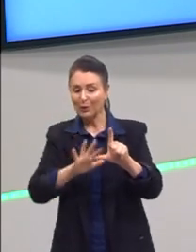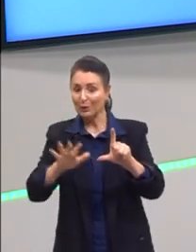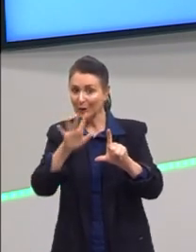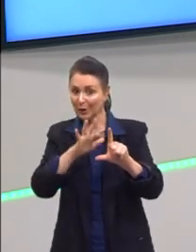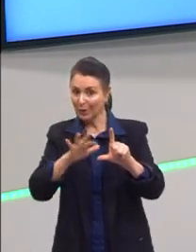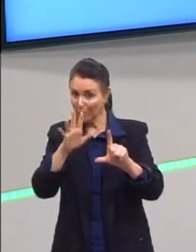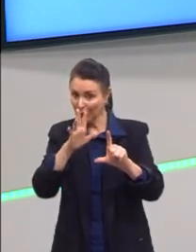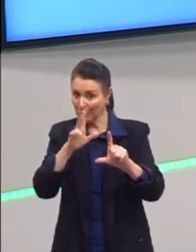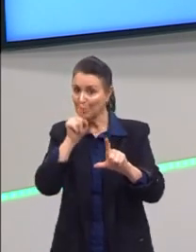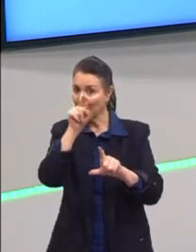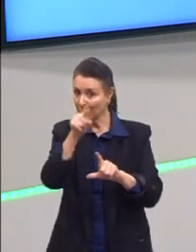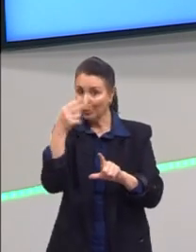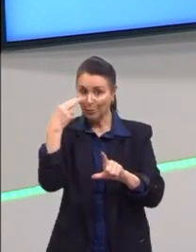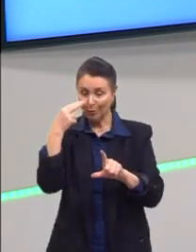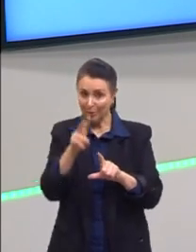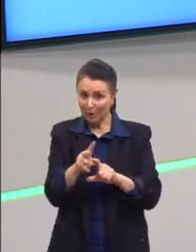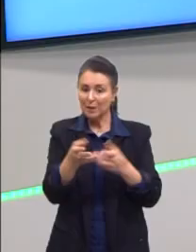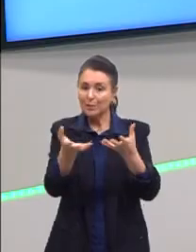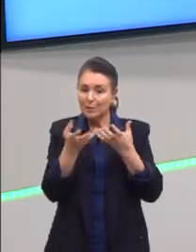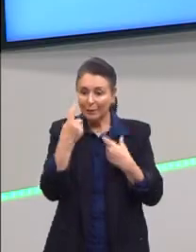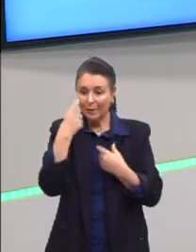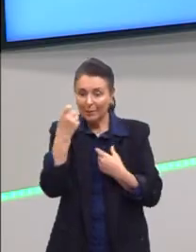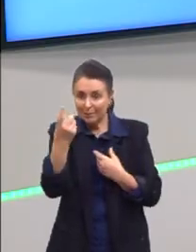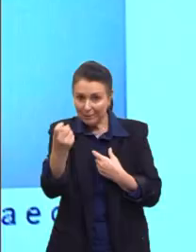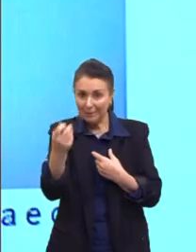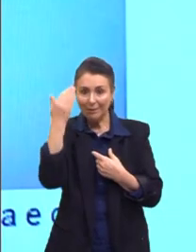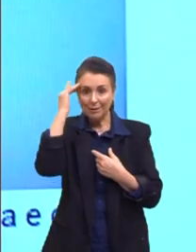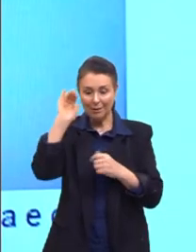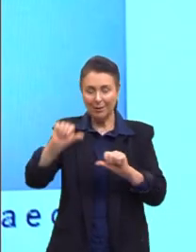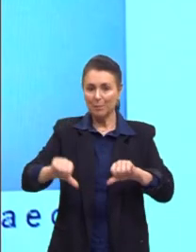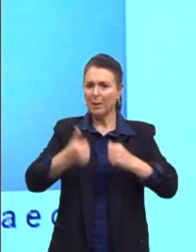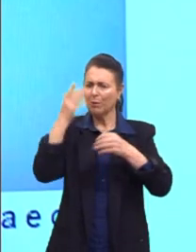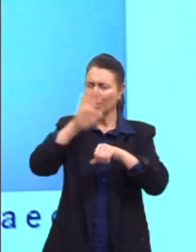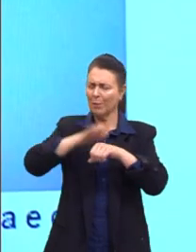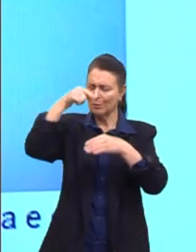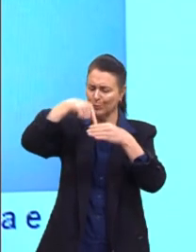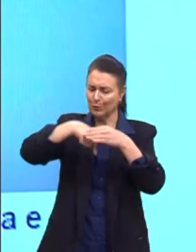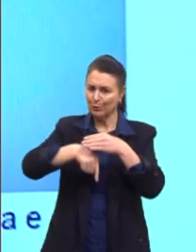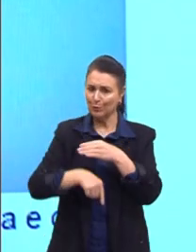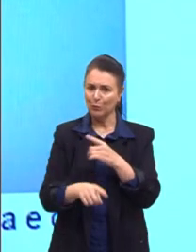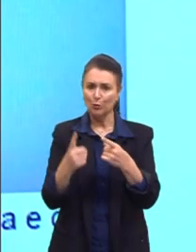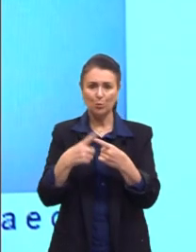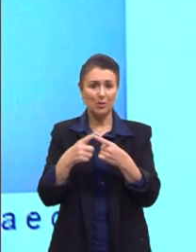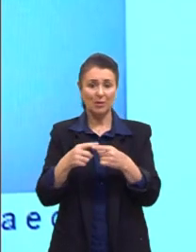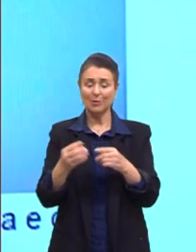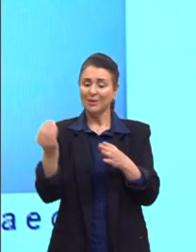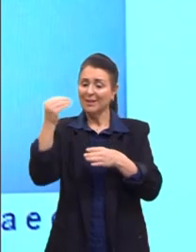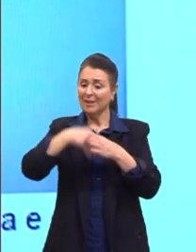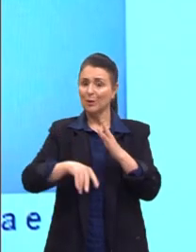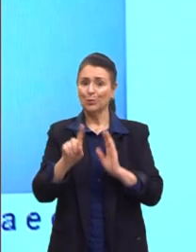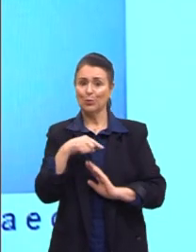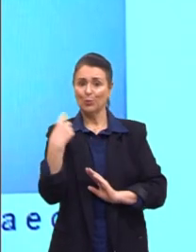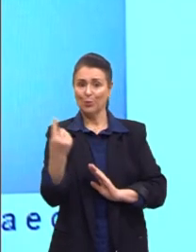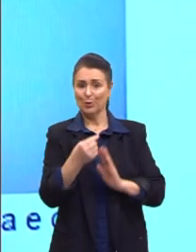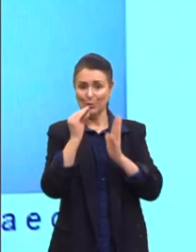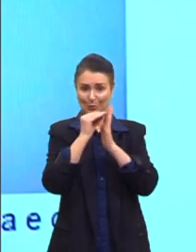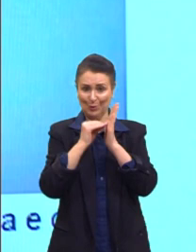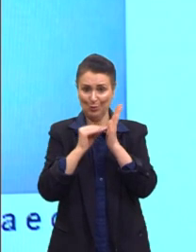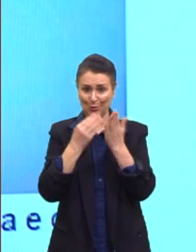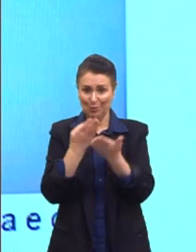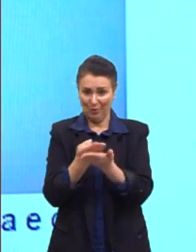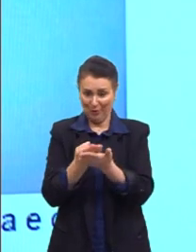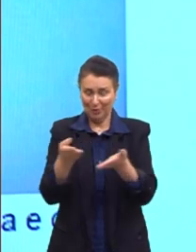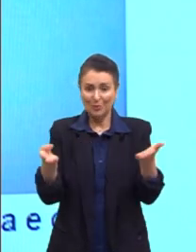Code, se você tiver interesse em entender, que não é da nossa aula hoje, está aqui.